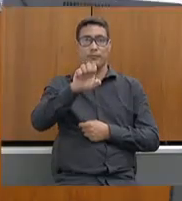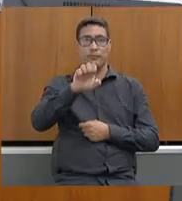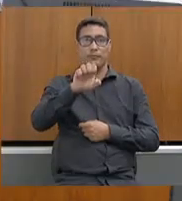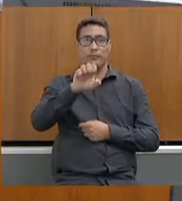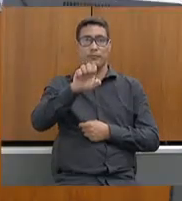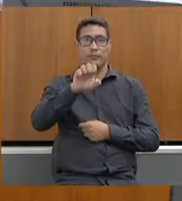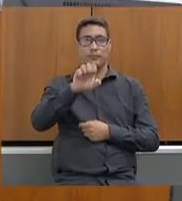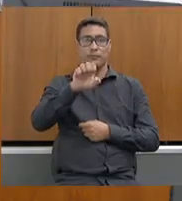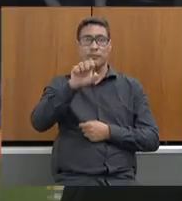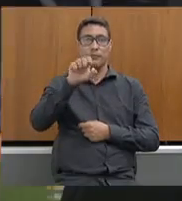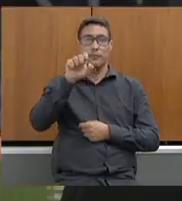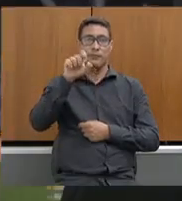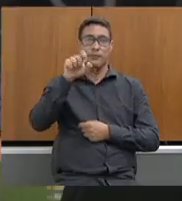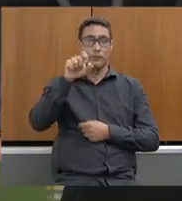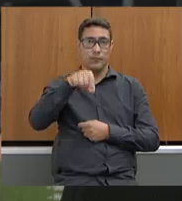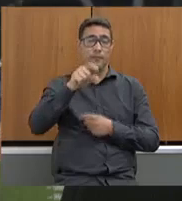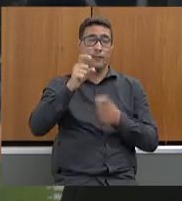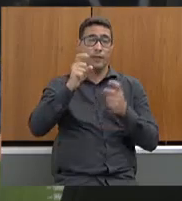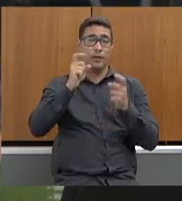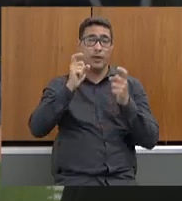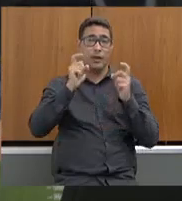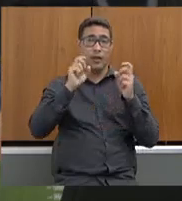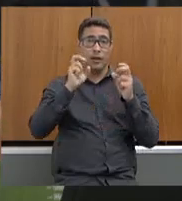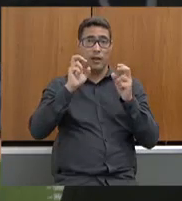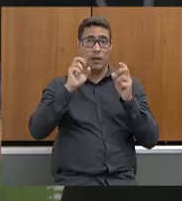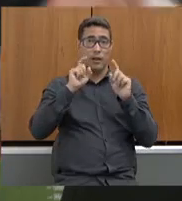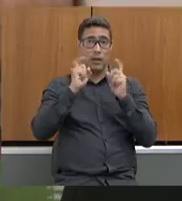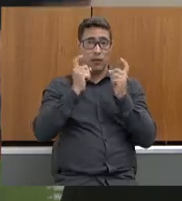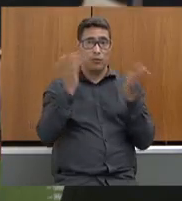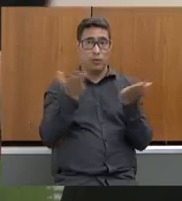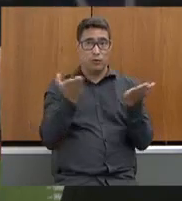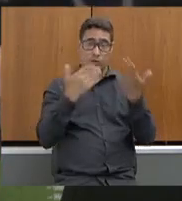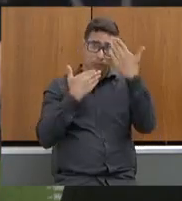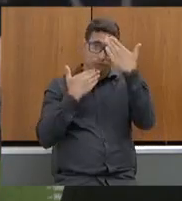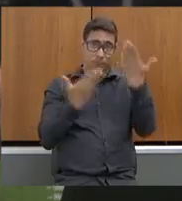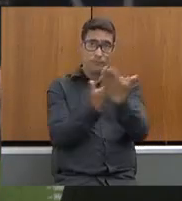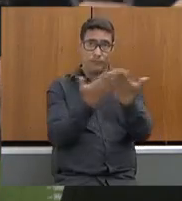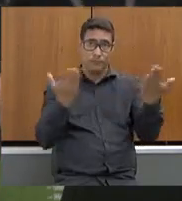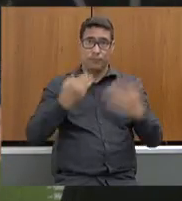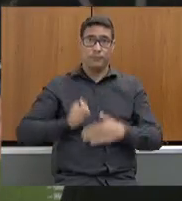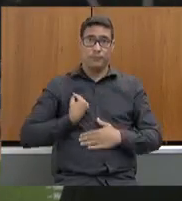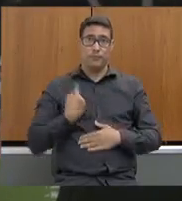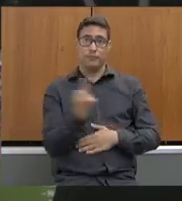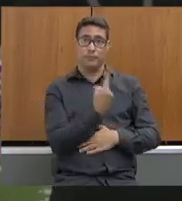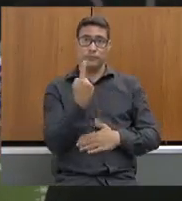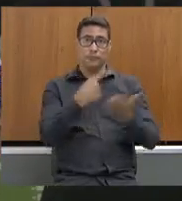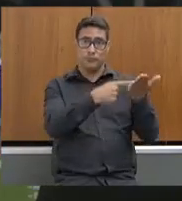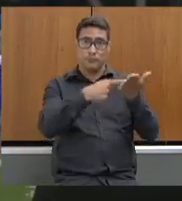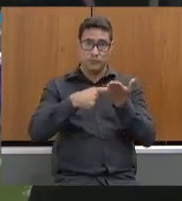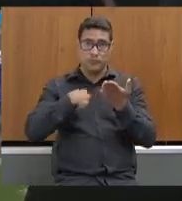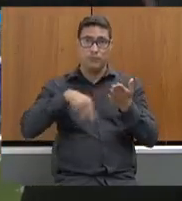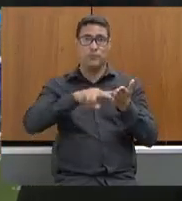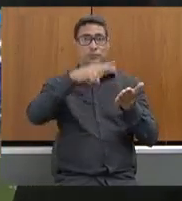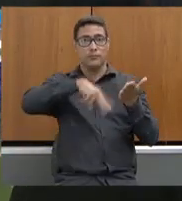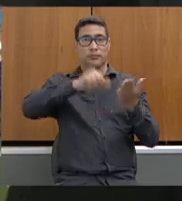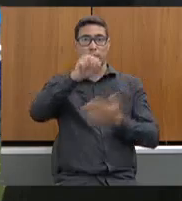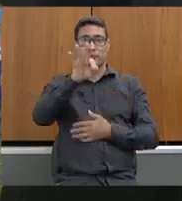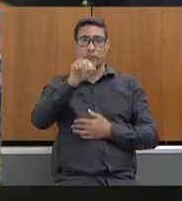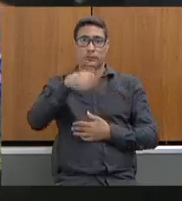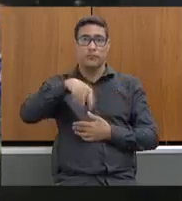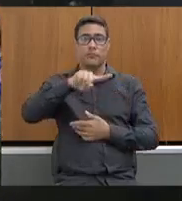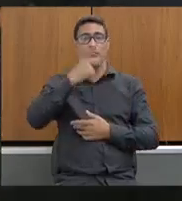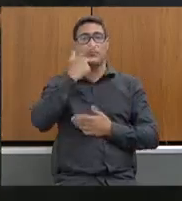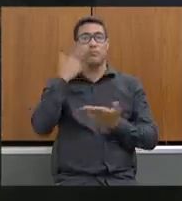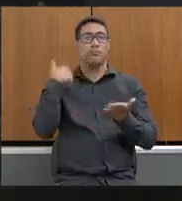Cumprindo a finalidade da reunião a presidência agradece a presença dos parlamentares e dos convidados determina a lavatura da ata a publicação do relatório